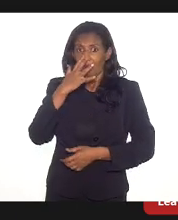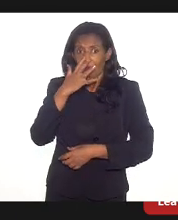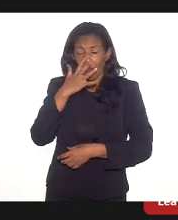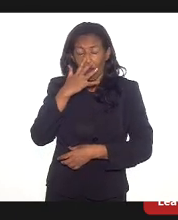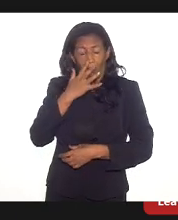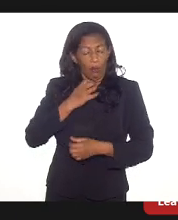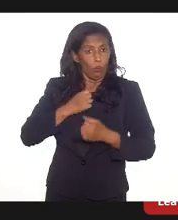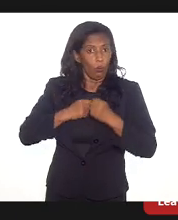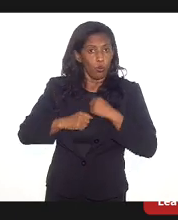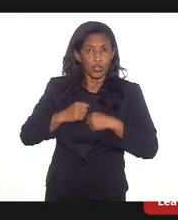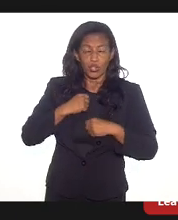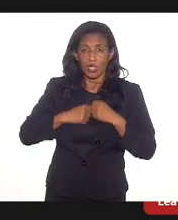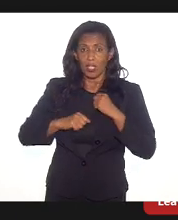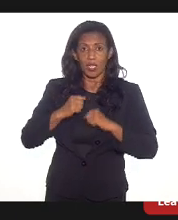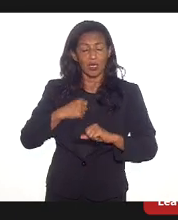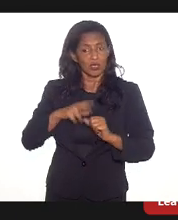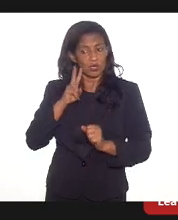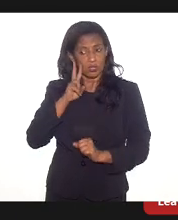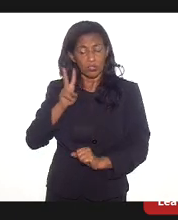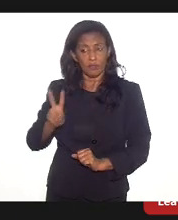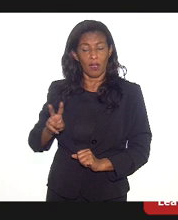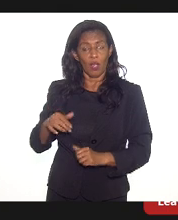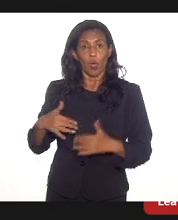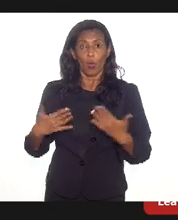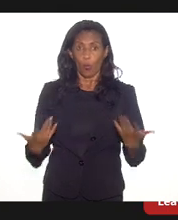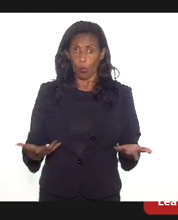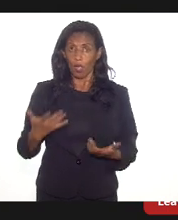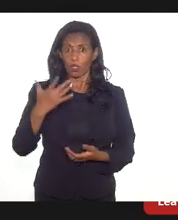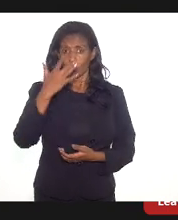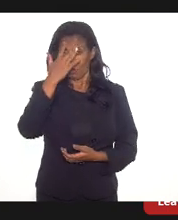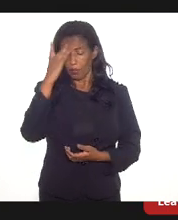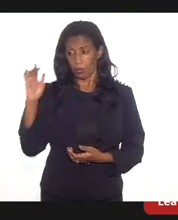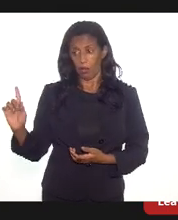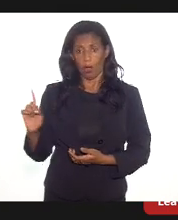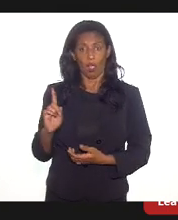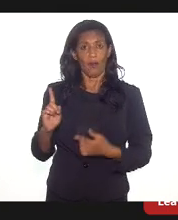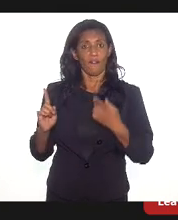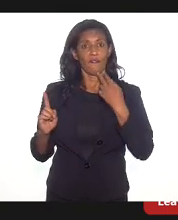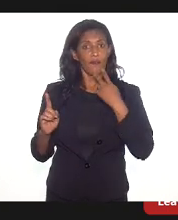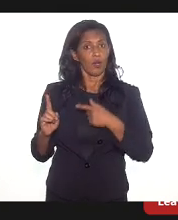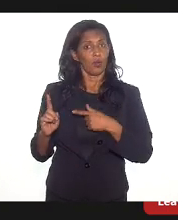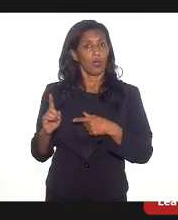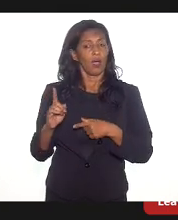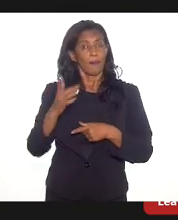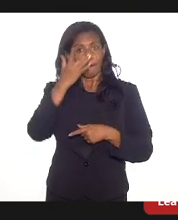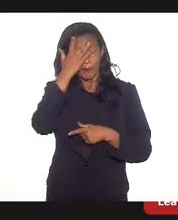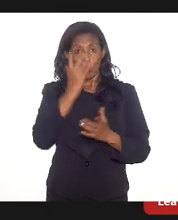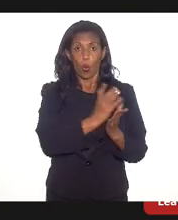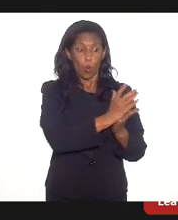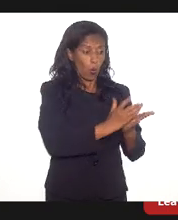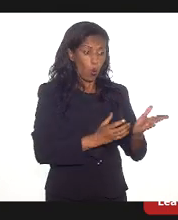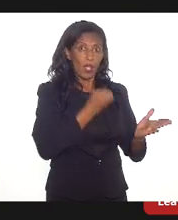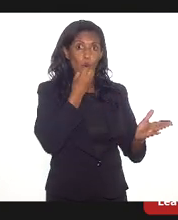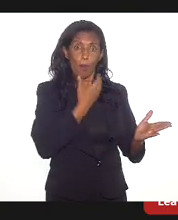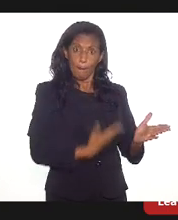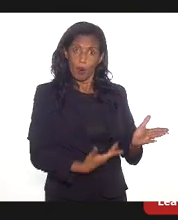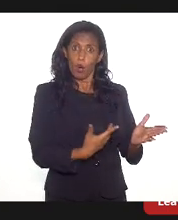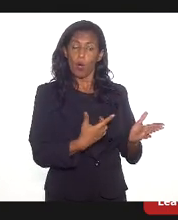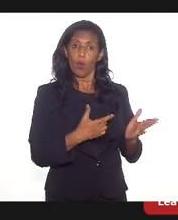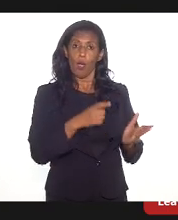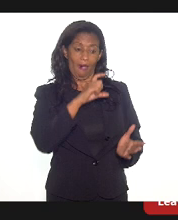a ser angustiante, porque quando ela me falou, secretário, ele foi lá em busca de uma oportunidade de emprego, o currículo dele era bom, carteira D,